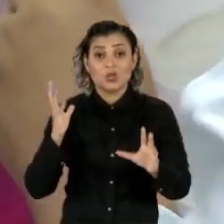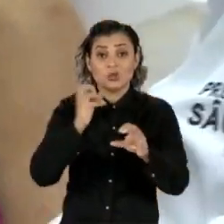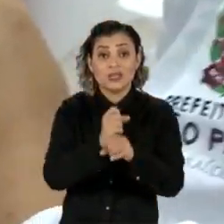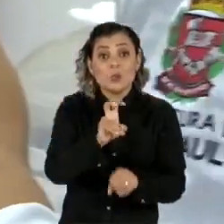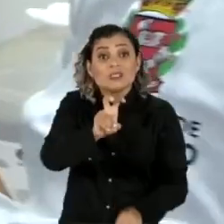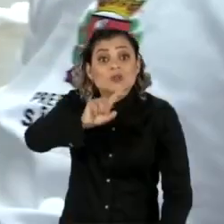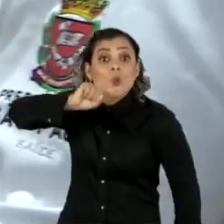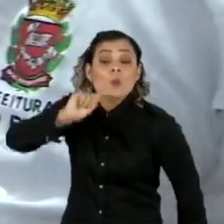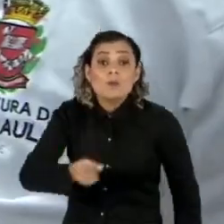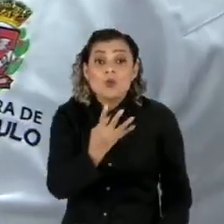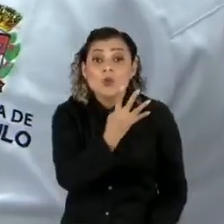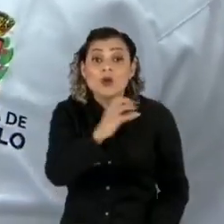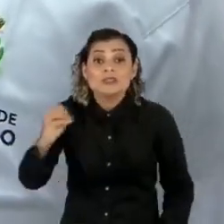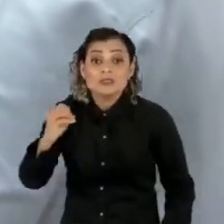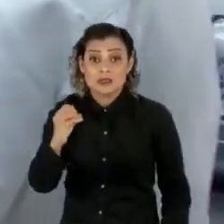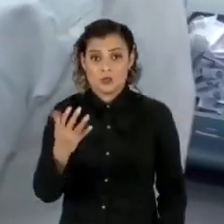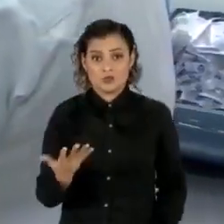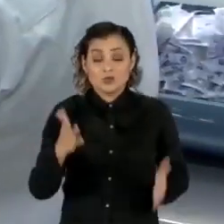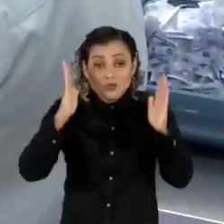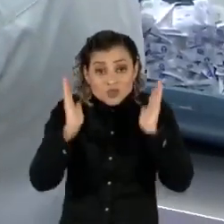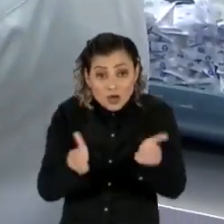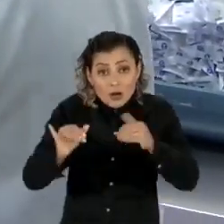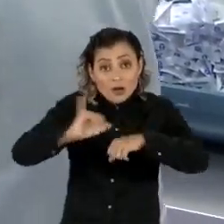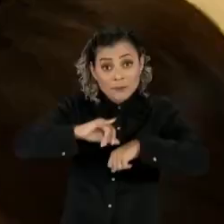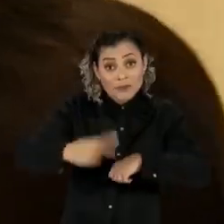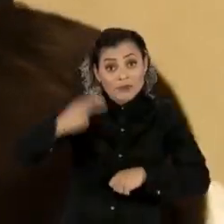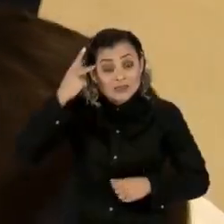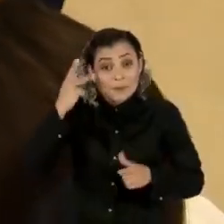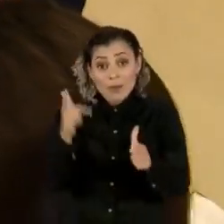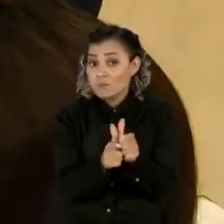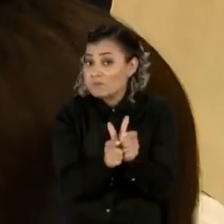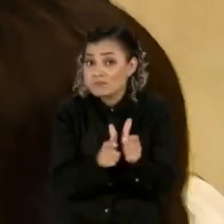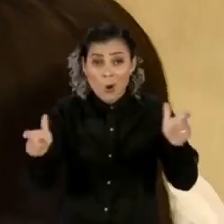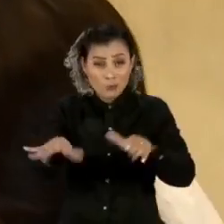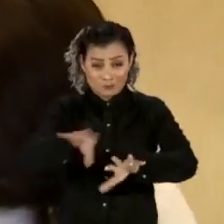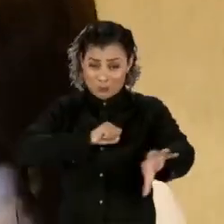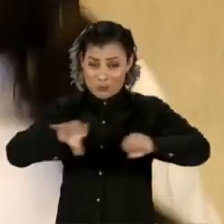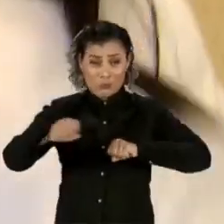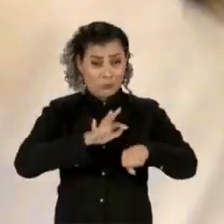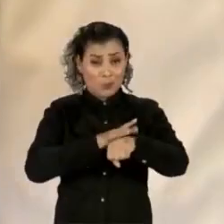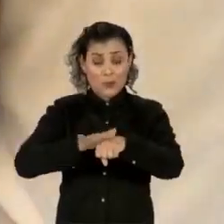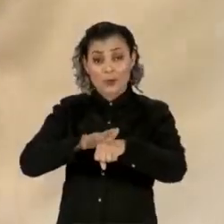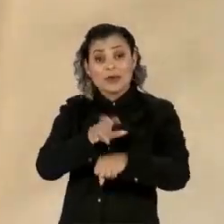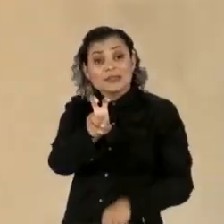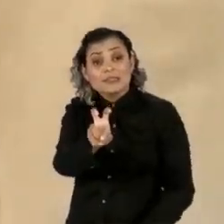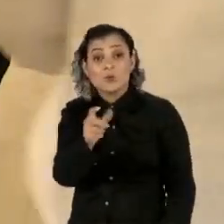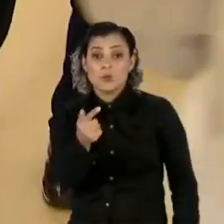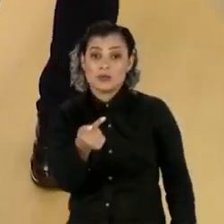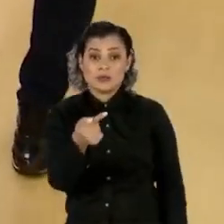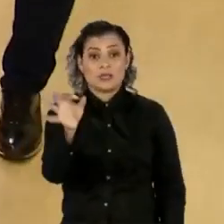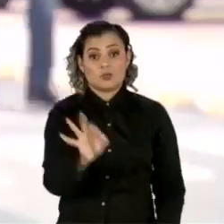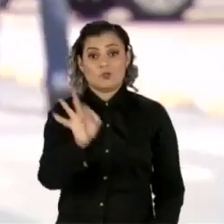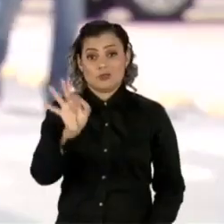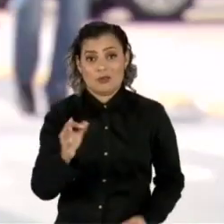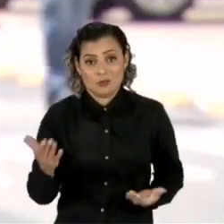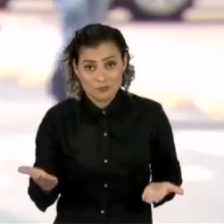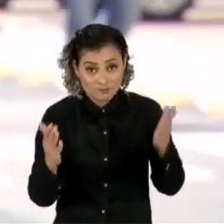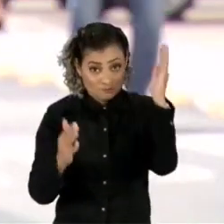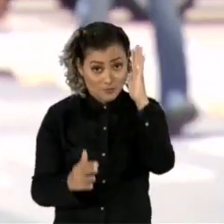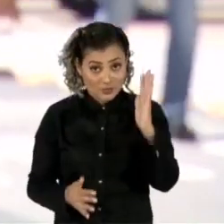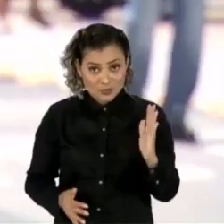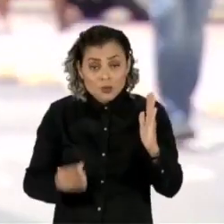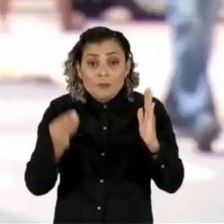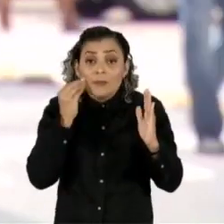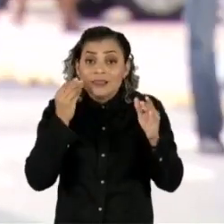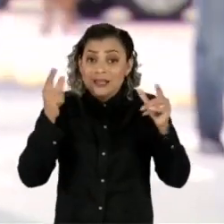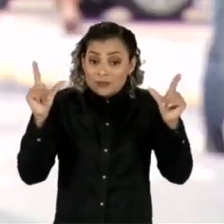5.411. A capital de São Paulo concentra o maior índice de casos, com 57% das ocorrências. Para tentar